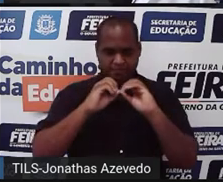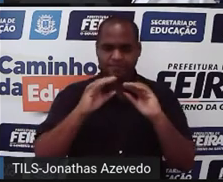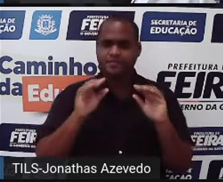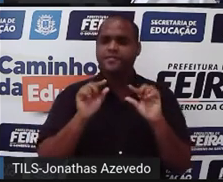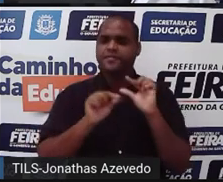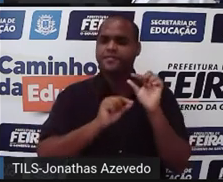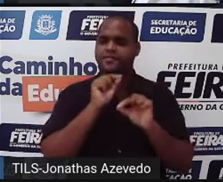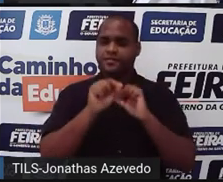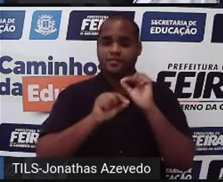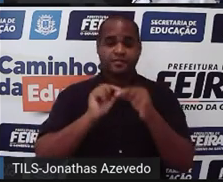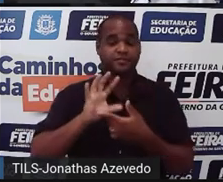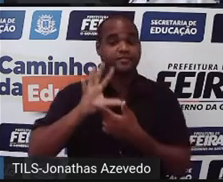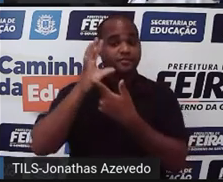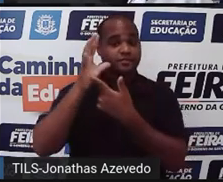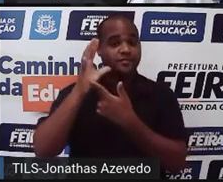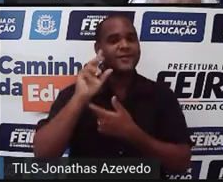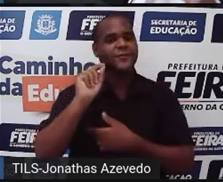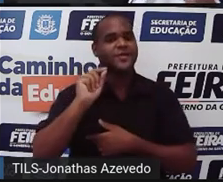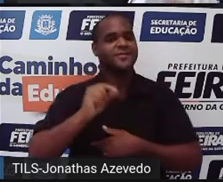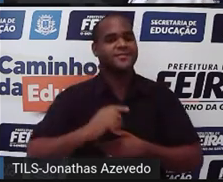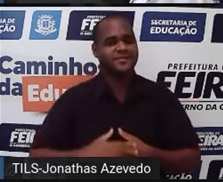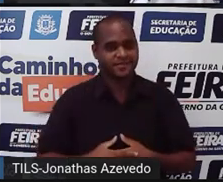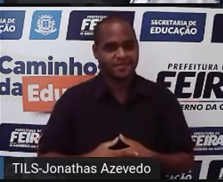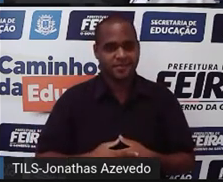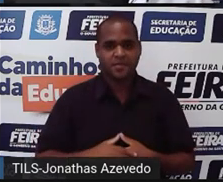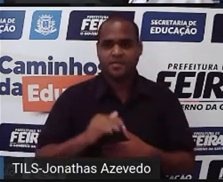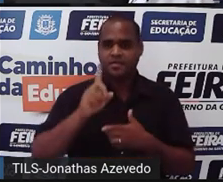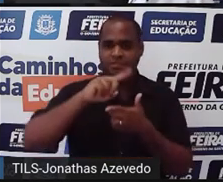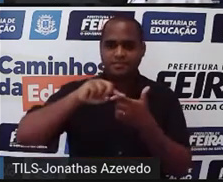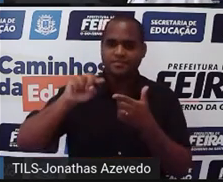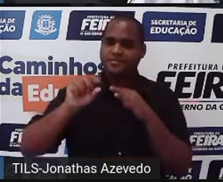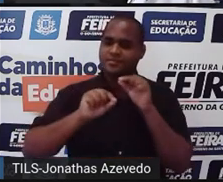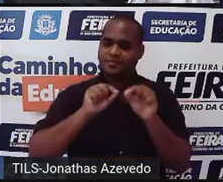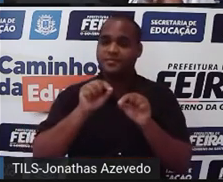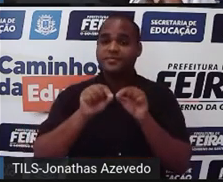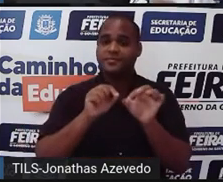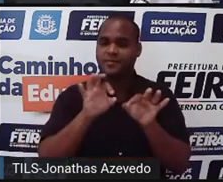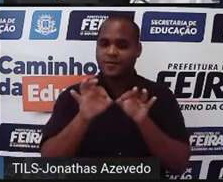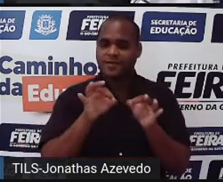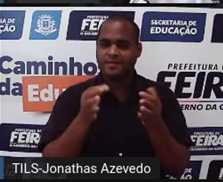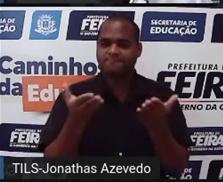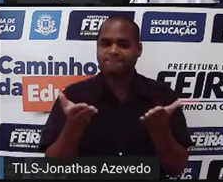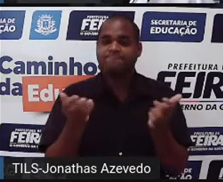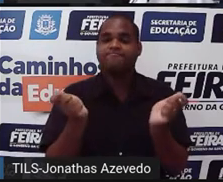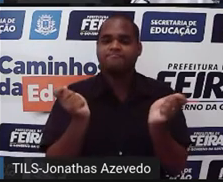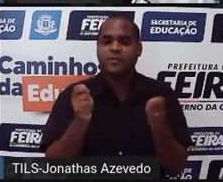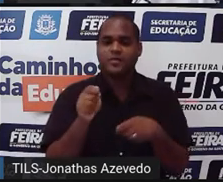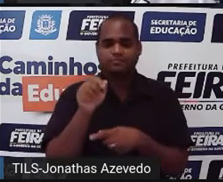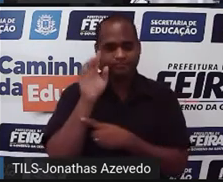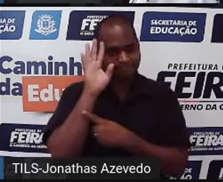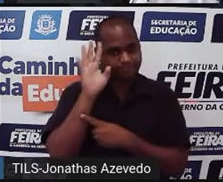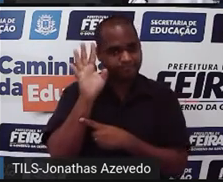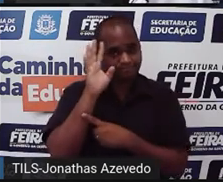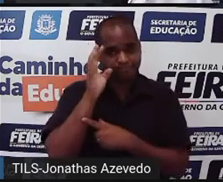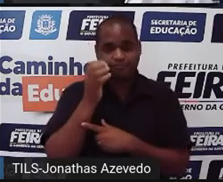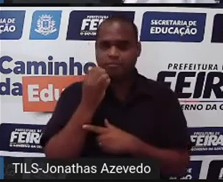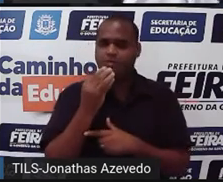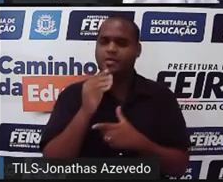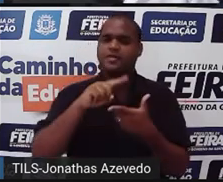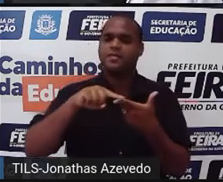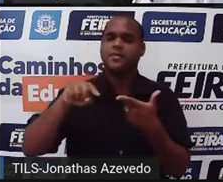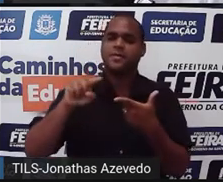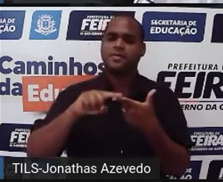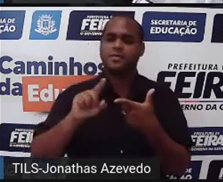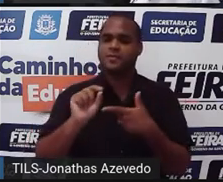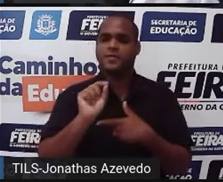que está acontecendo, tá bom? Então, o probleminha que a gente vai resolver é pensando por aí. E o probleminha